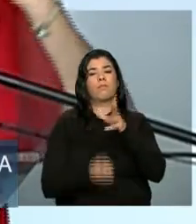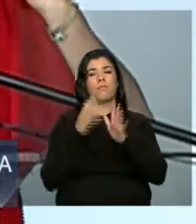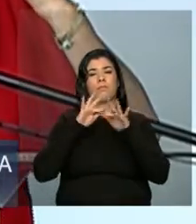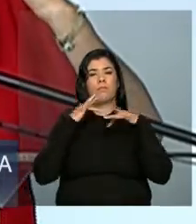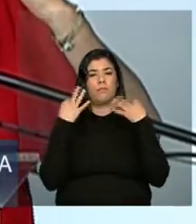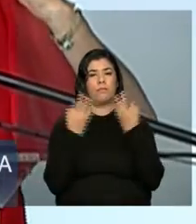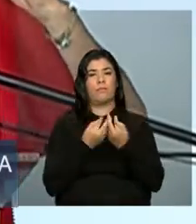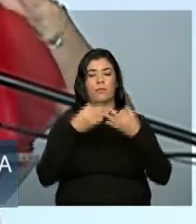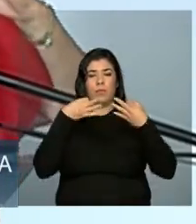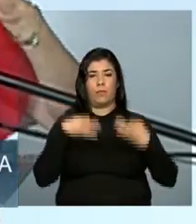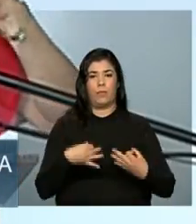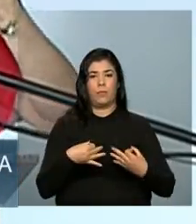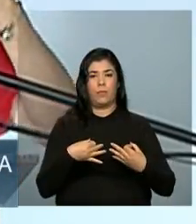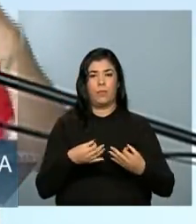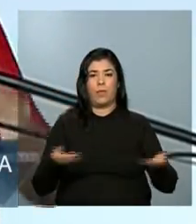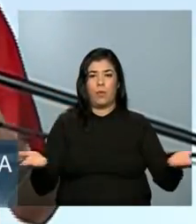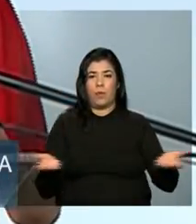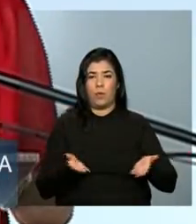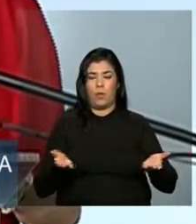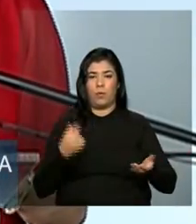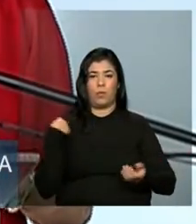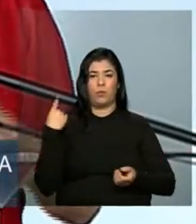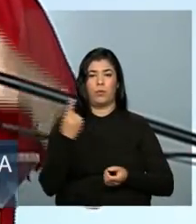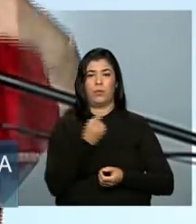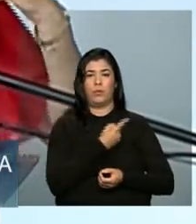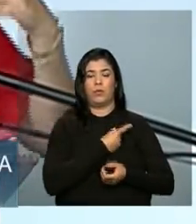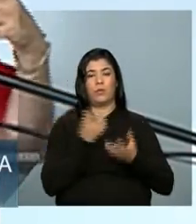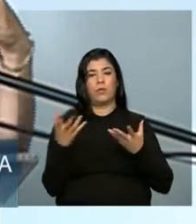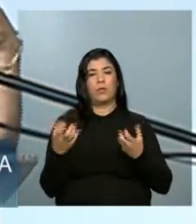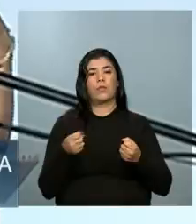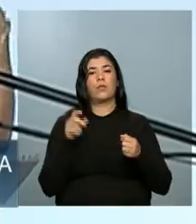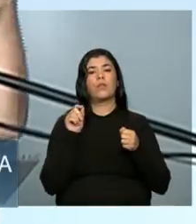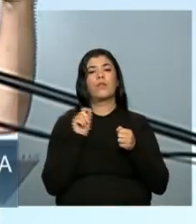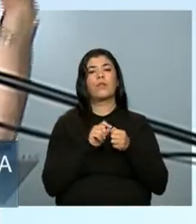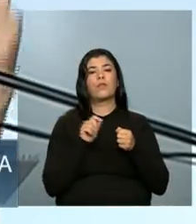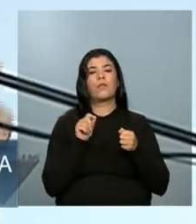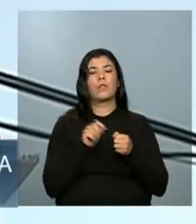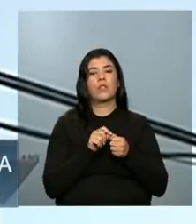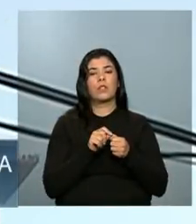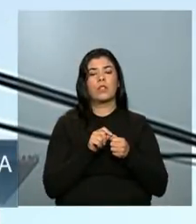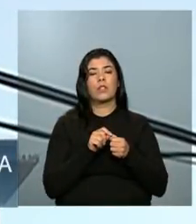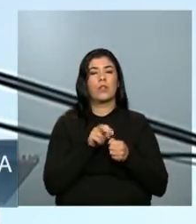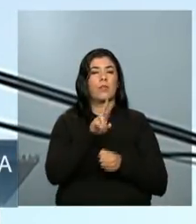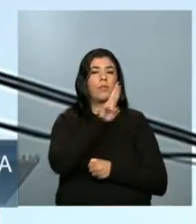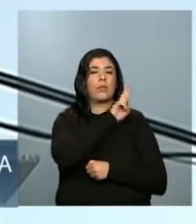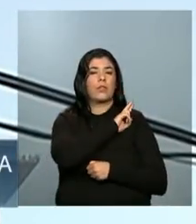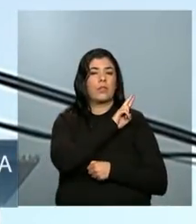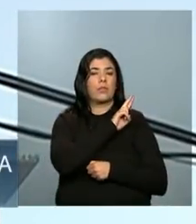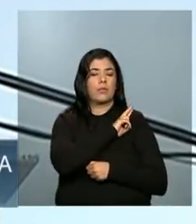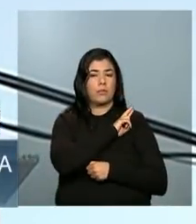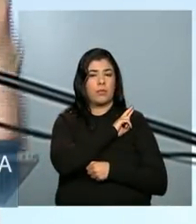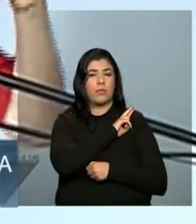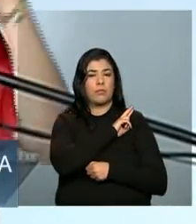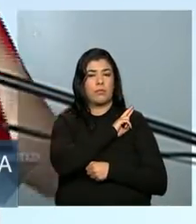Hoje, nós vamos fazer uma parte dessas 1